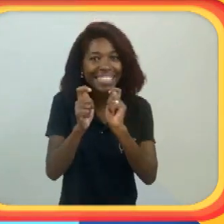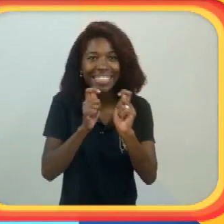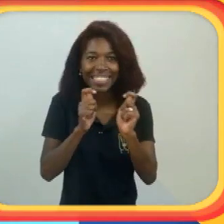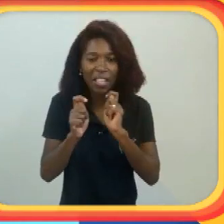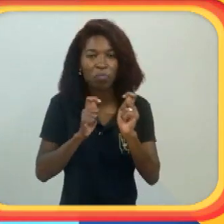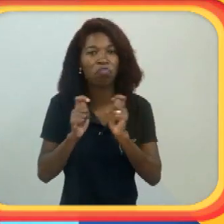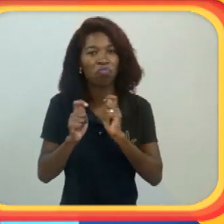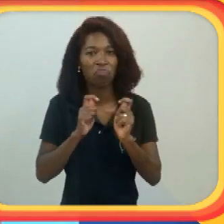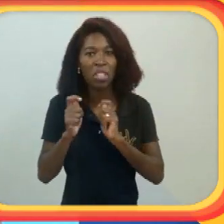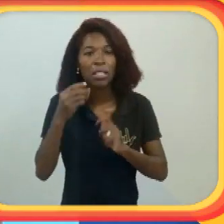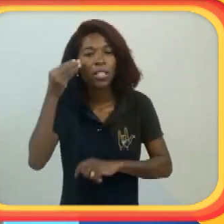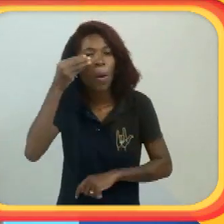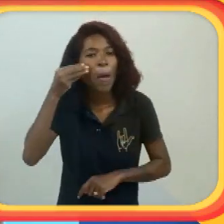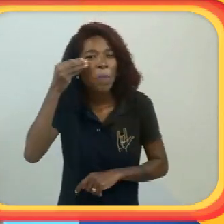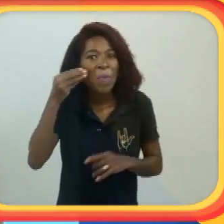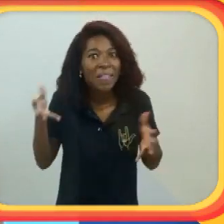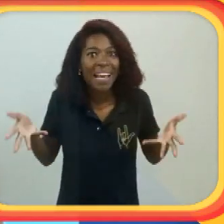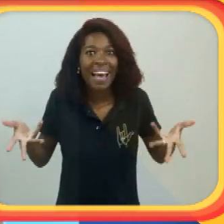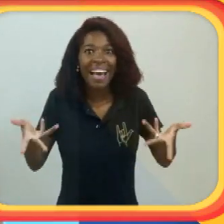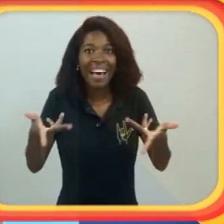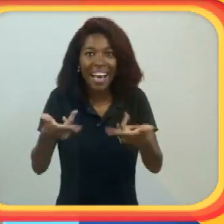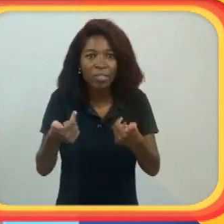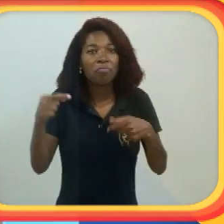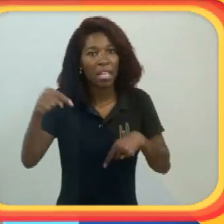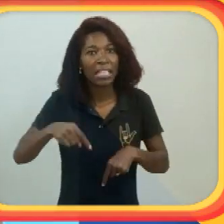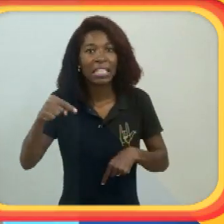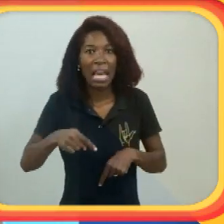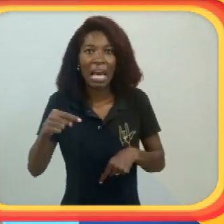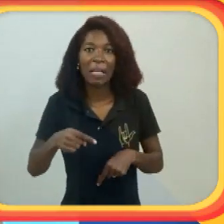experiência maravilhosa estar aqui dessa vez.